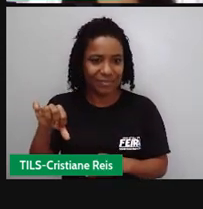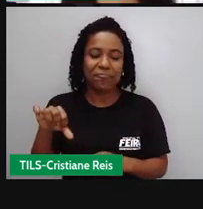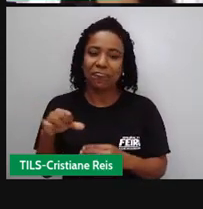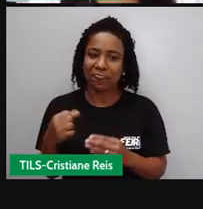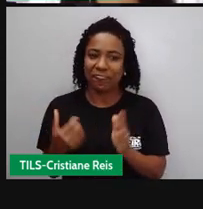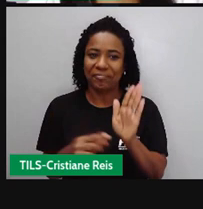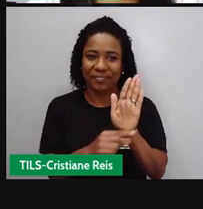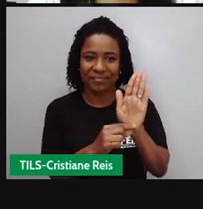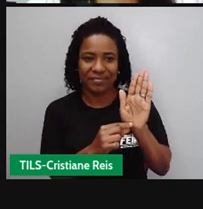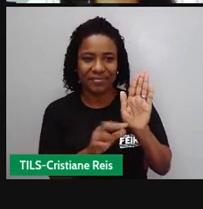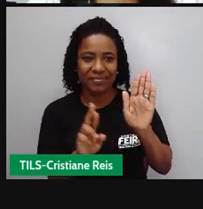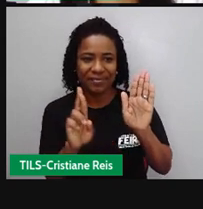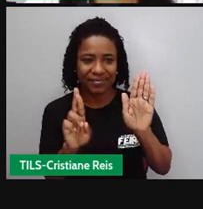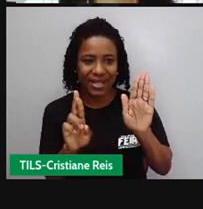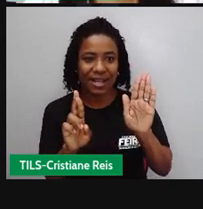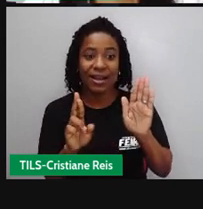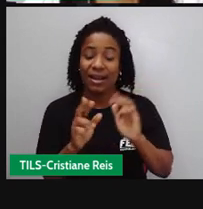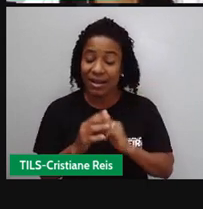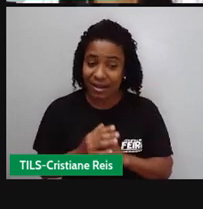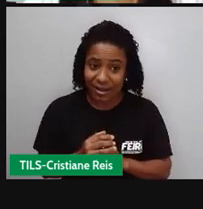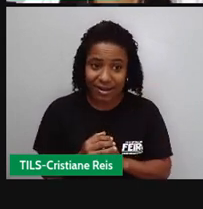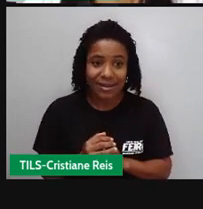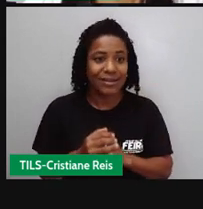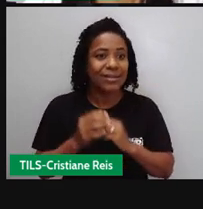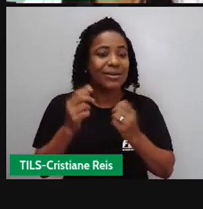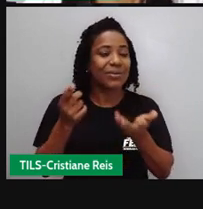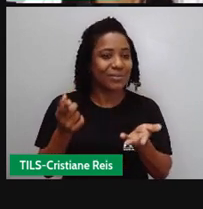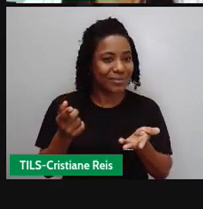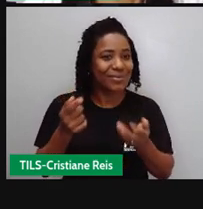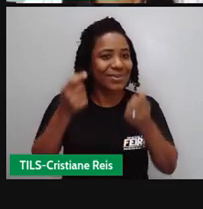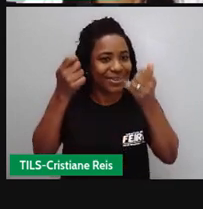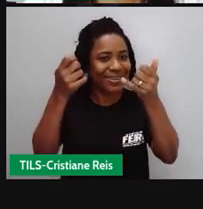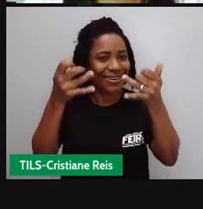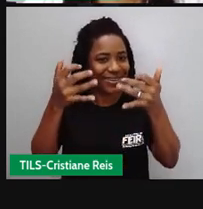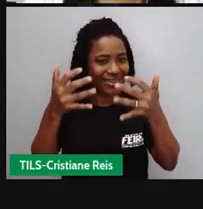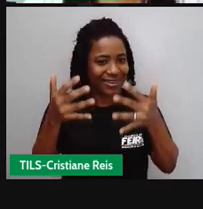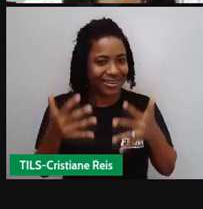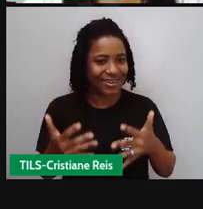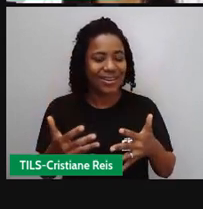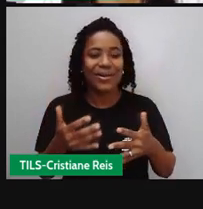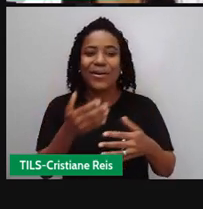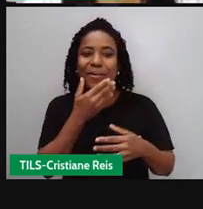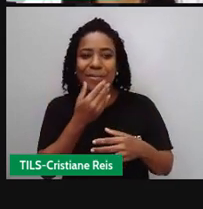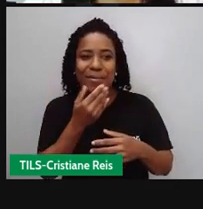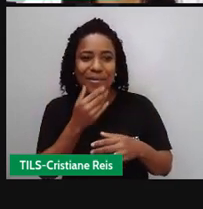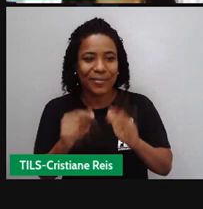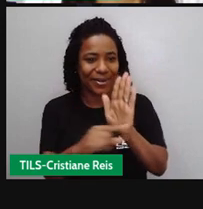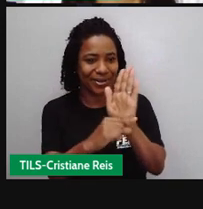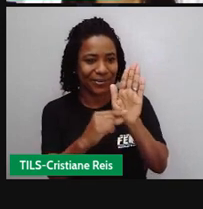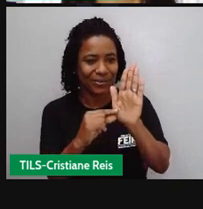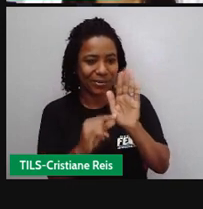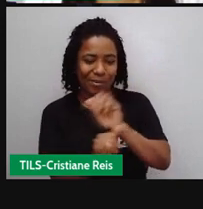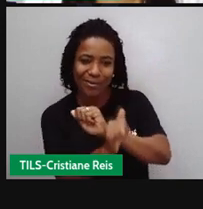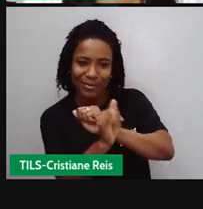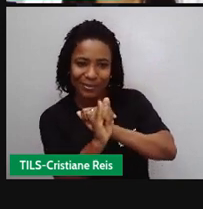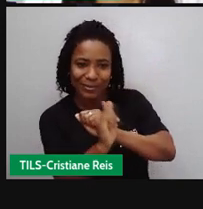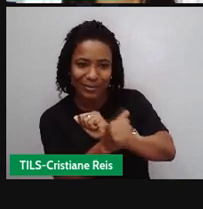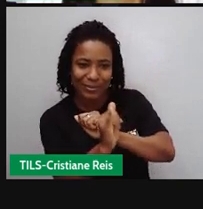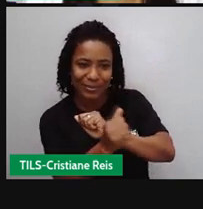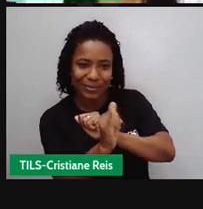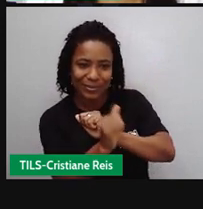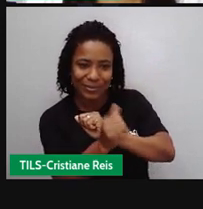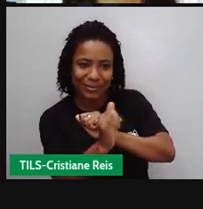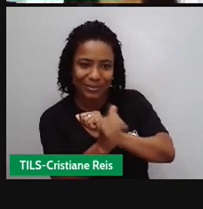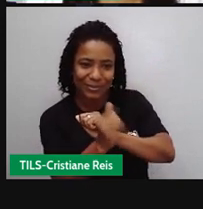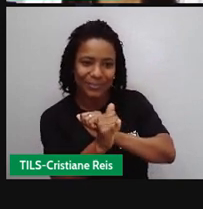a história narra né sobre o que Luiz Fernando Veríssimo vem contar sobre esse texto né com o